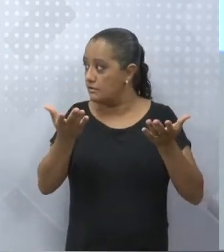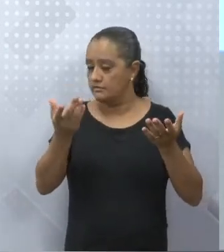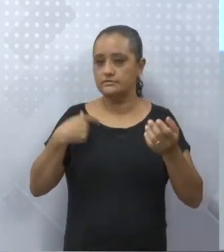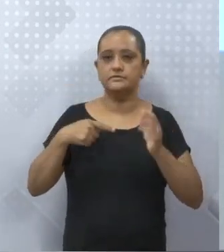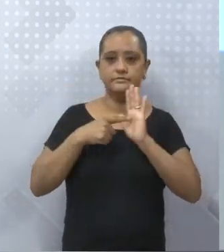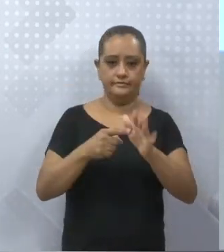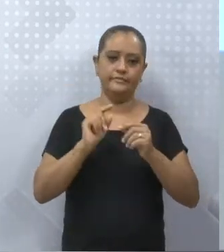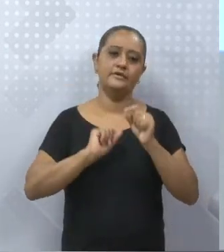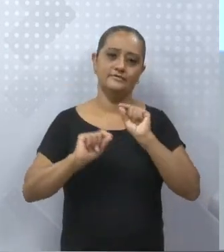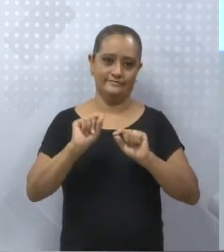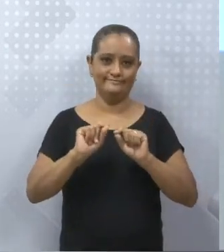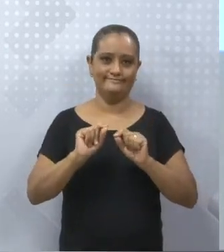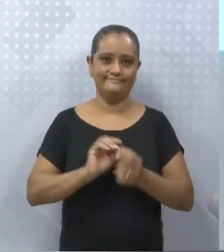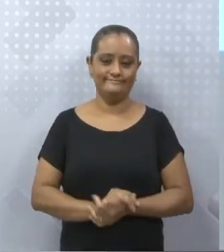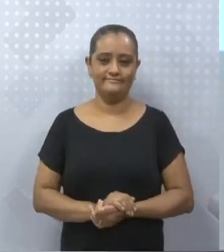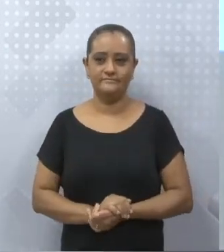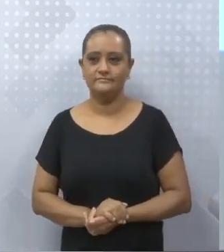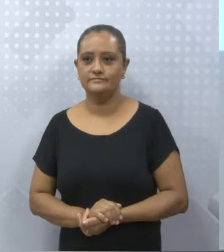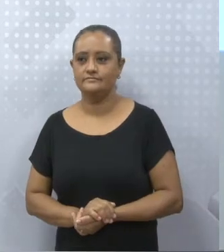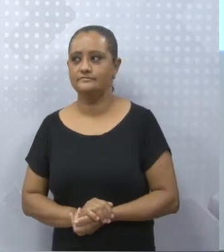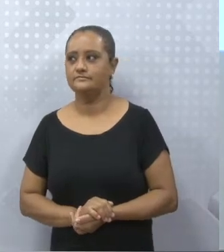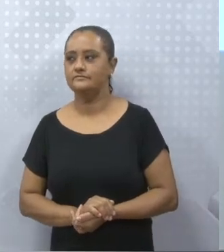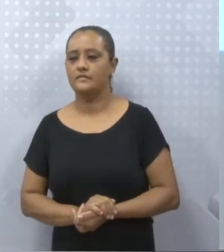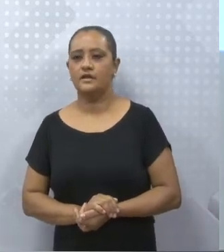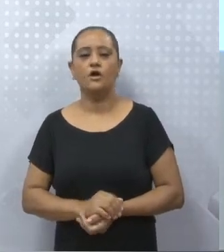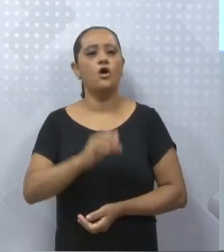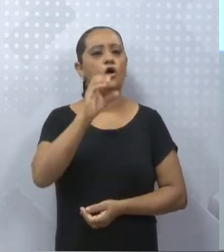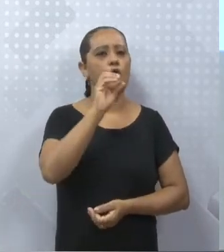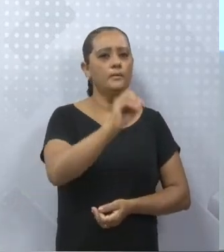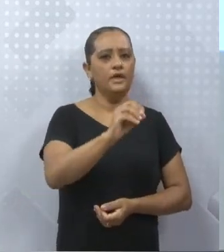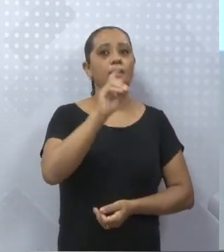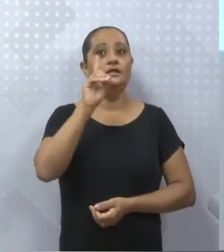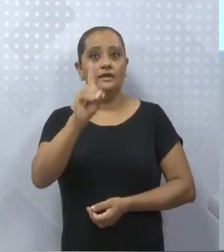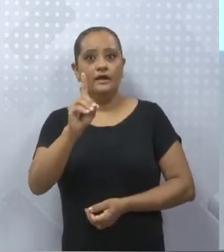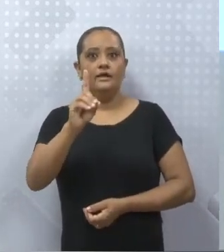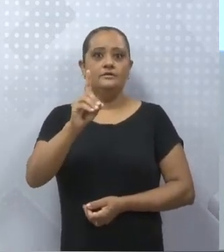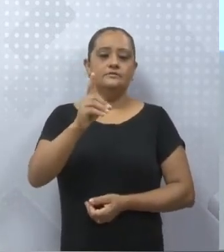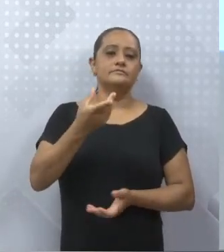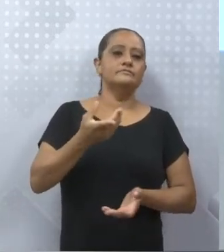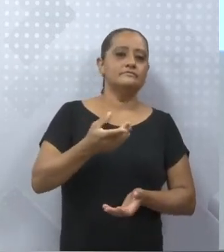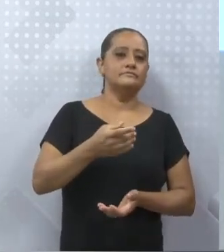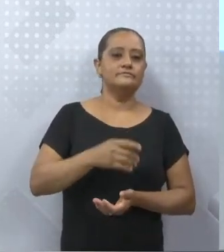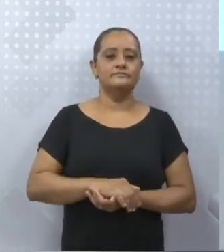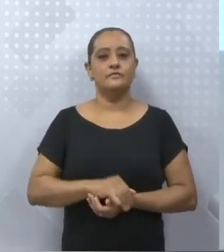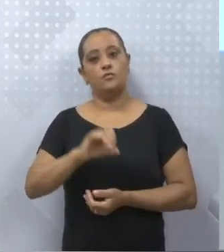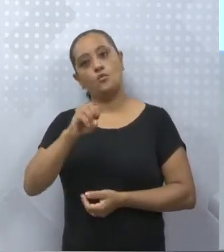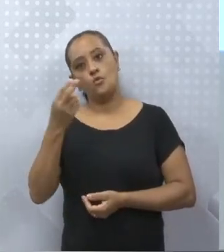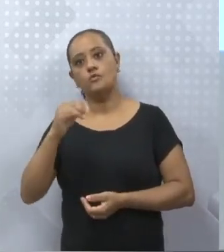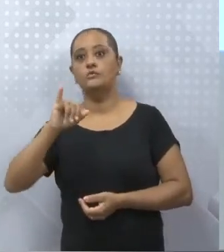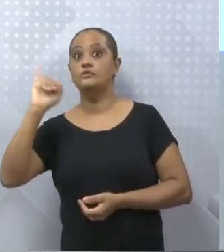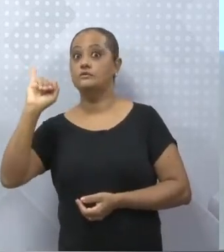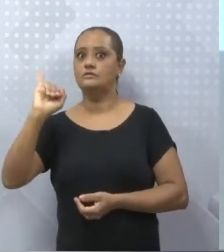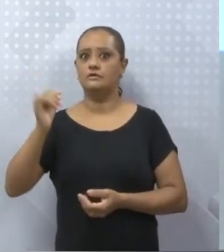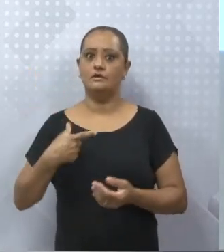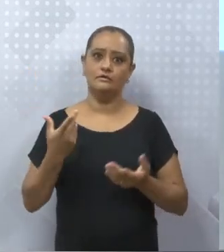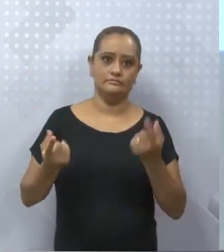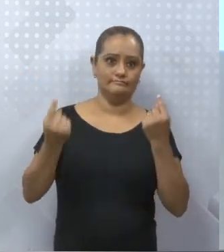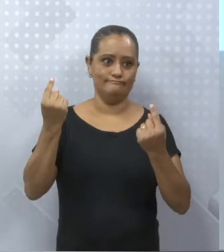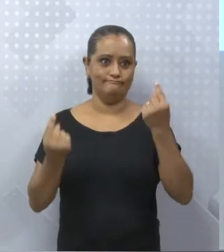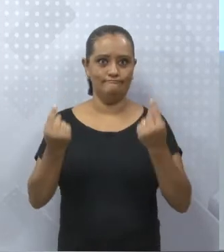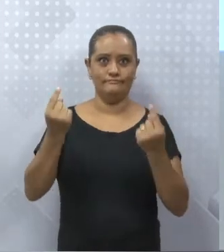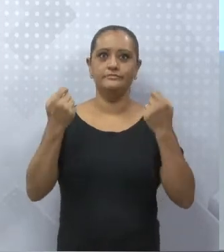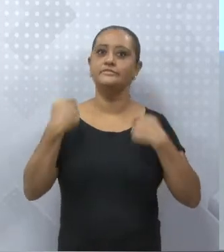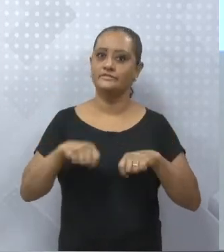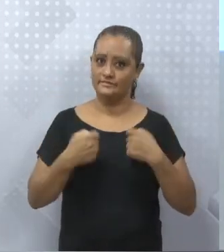transitivo direto e indireto. Eu fiz duas perguntas. Não necessariamente na ordem direta. Você sabe que